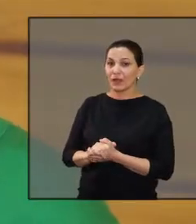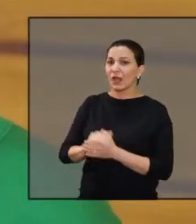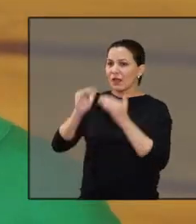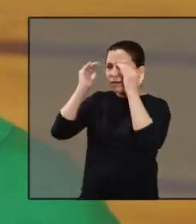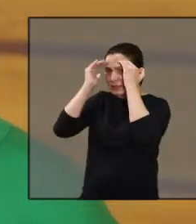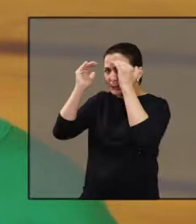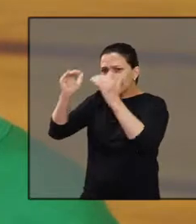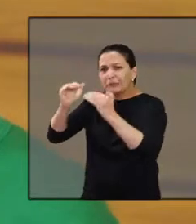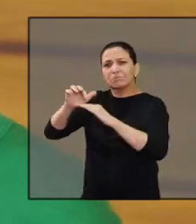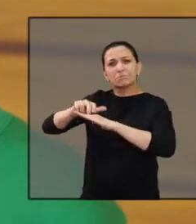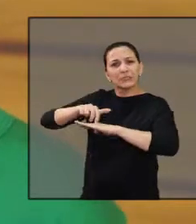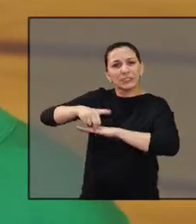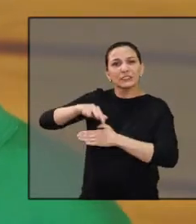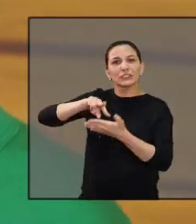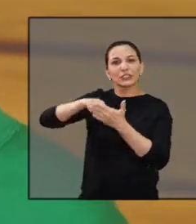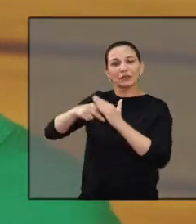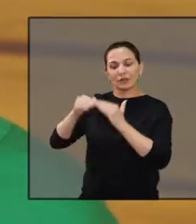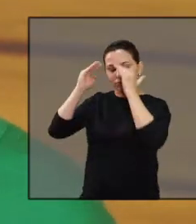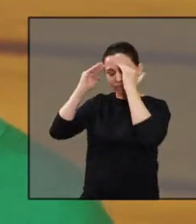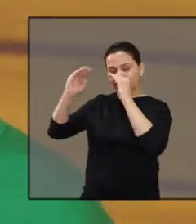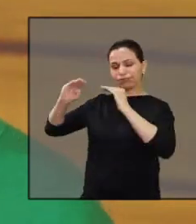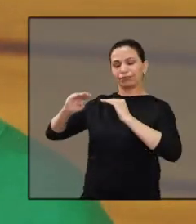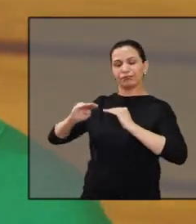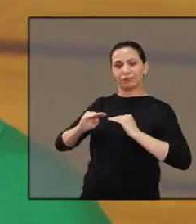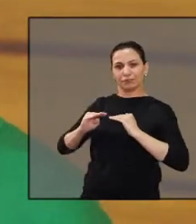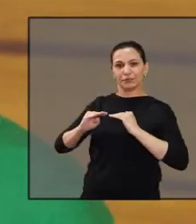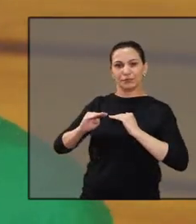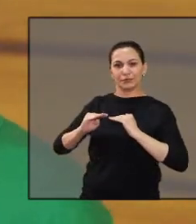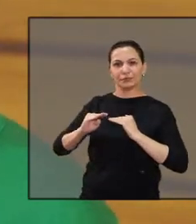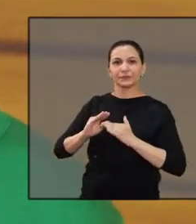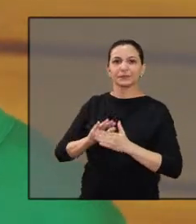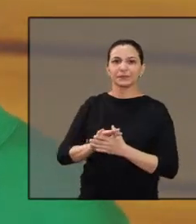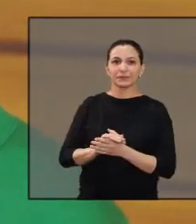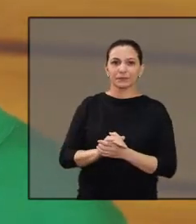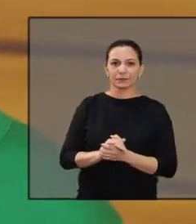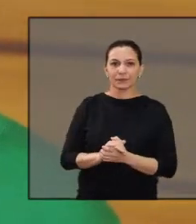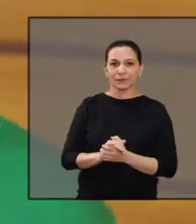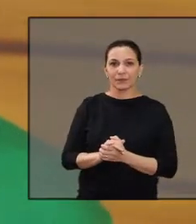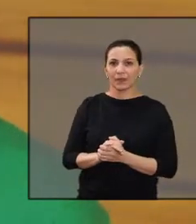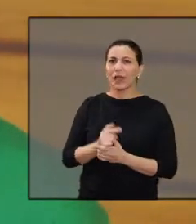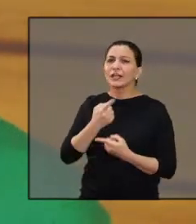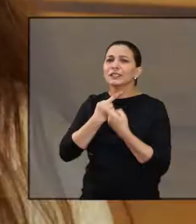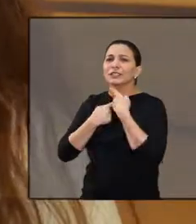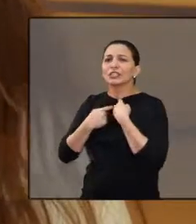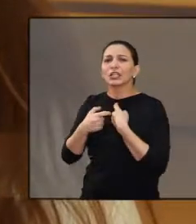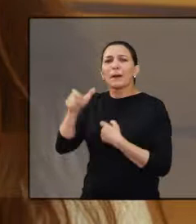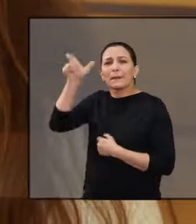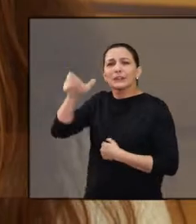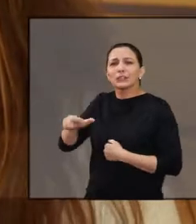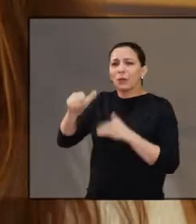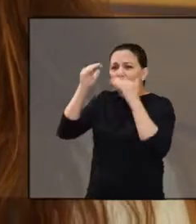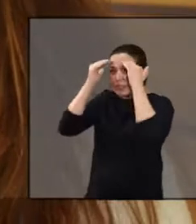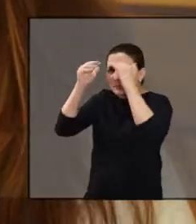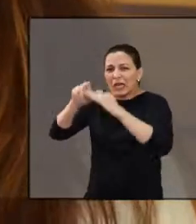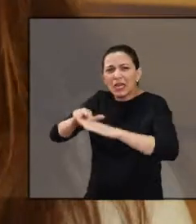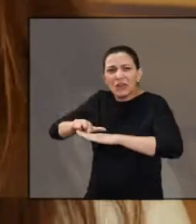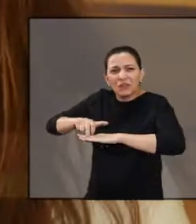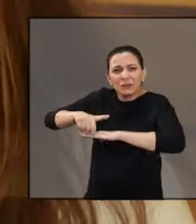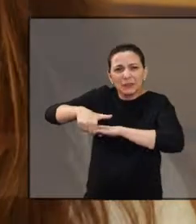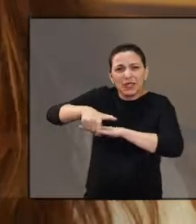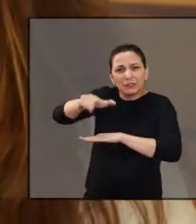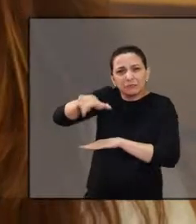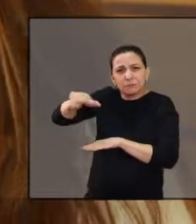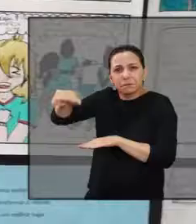a gente respeita o pedestre, ao mesmo tempo que a gente respeita, nós mesmos nos respeitamos. Gostaria que as pessoas